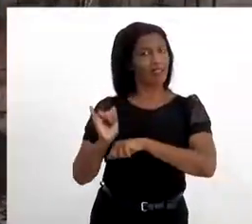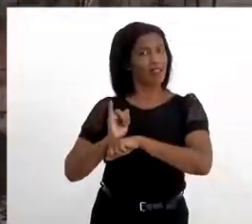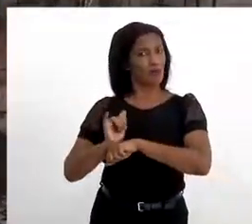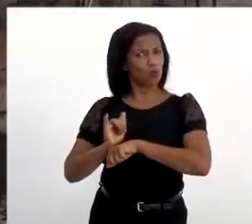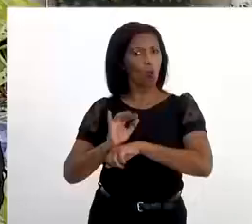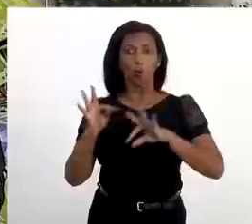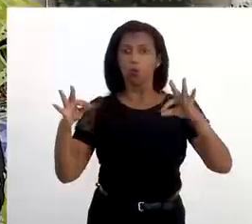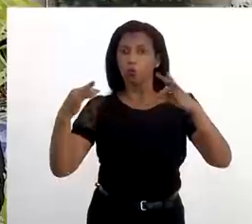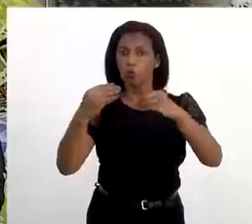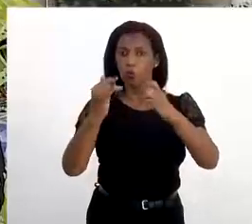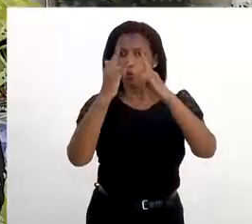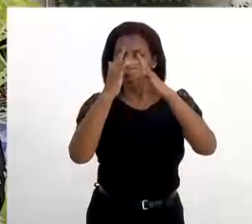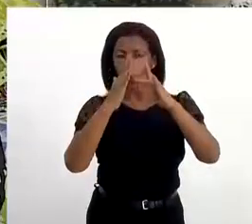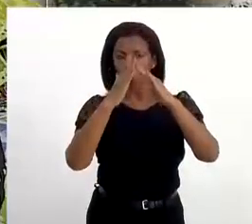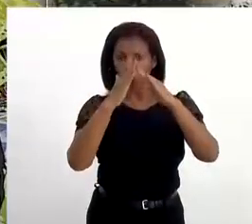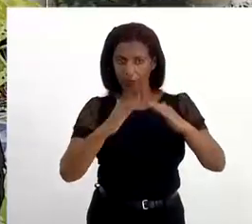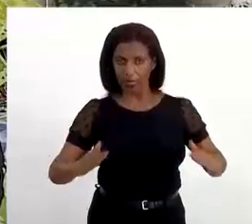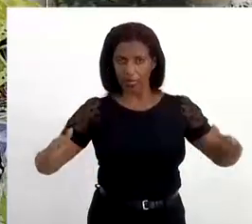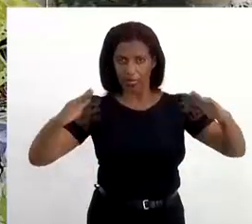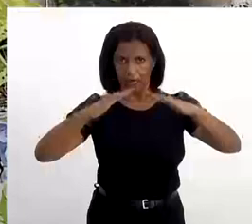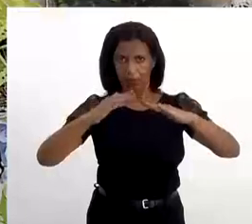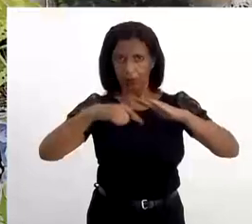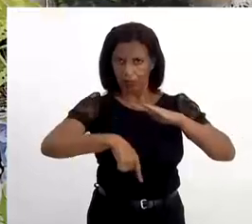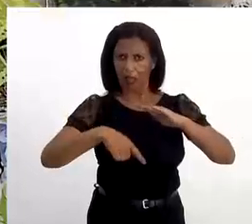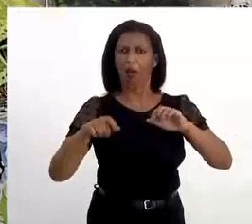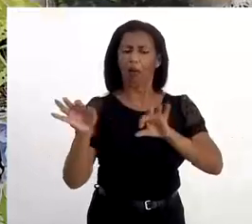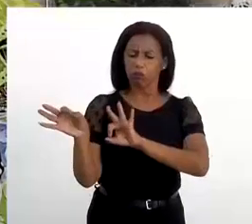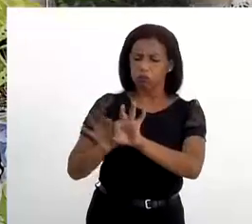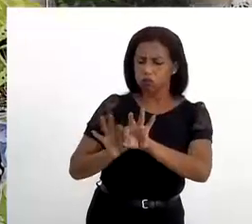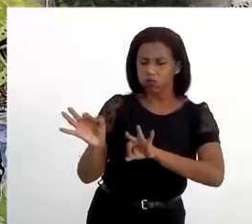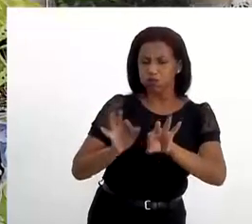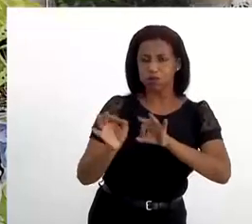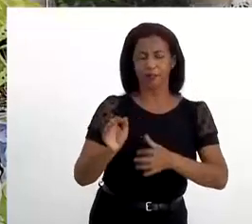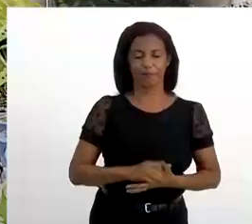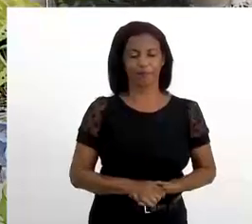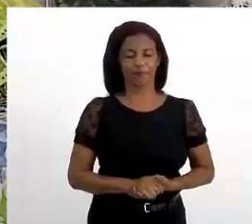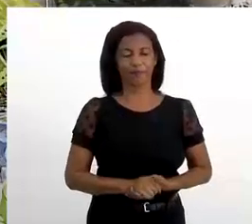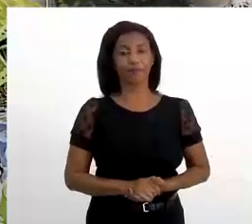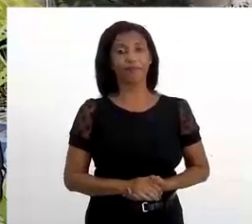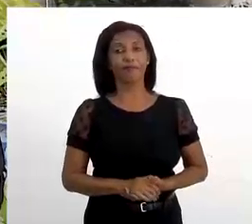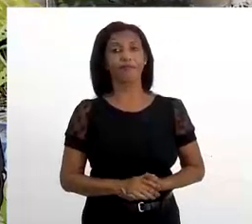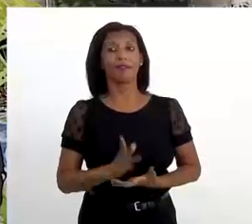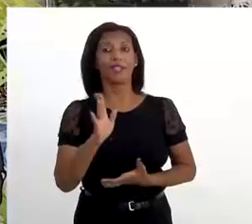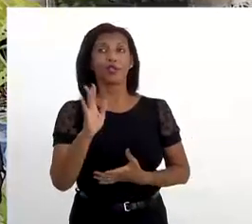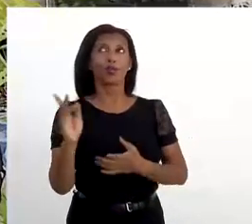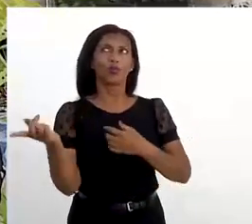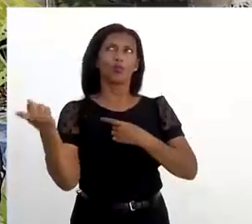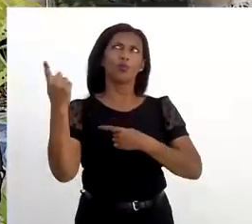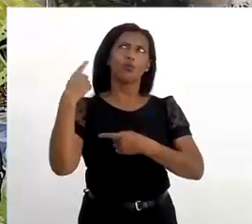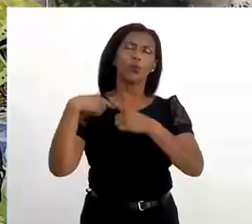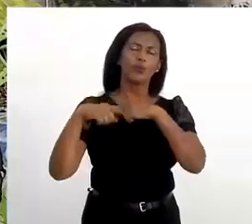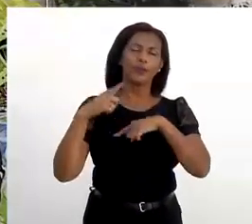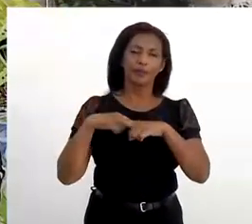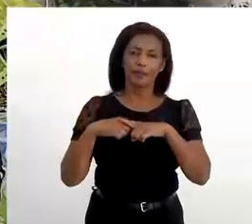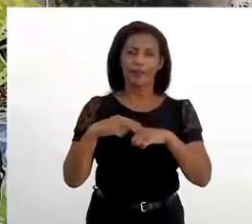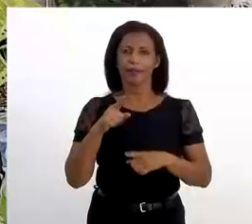promove. Perfeito. Aí, eu gostaria de fazer uma... Voltando aqui à